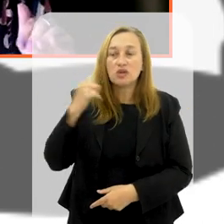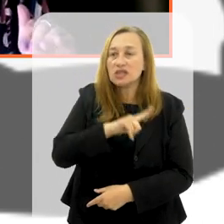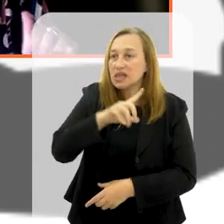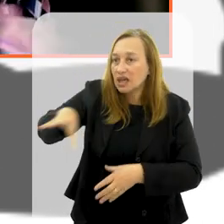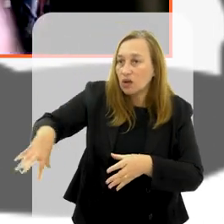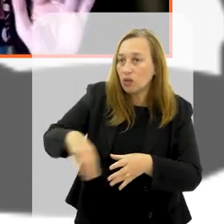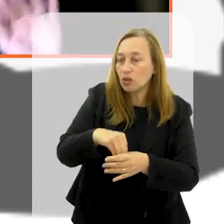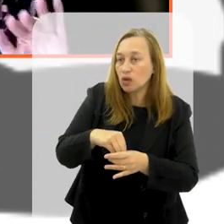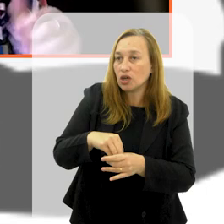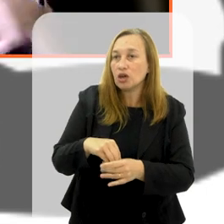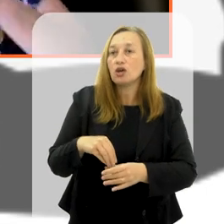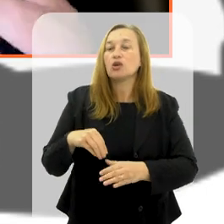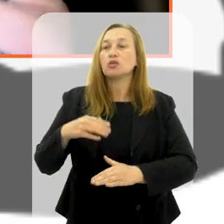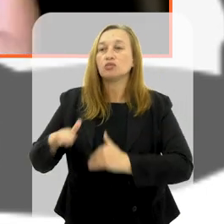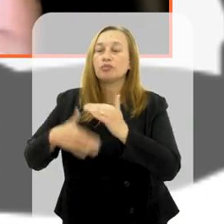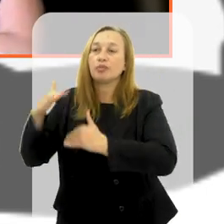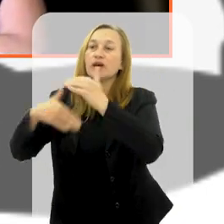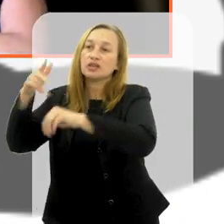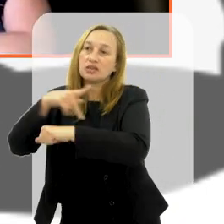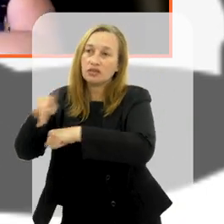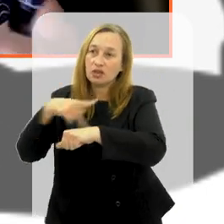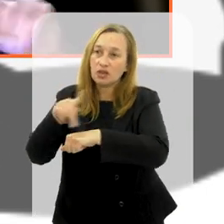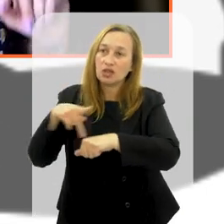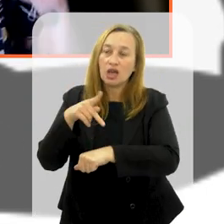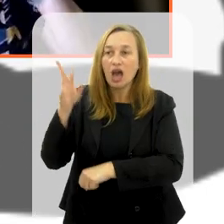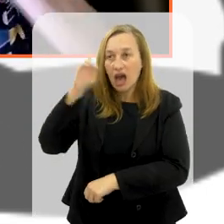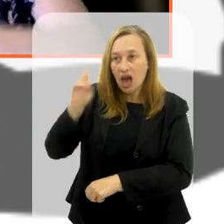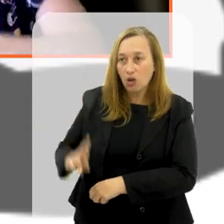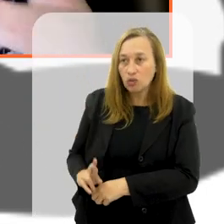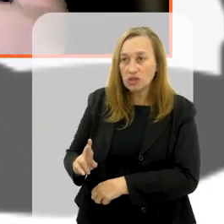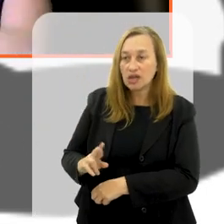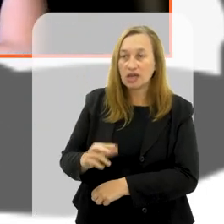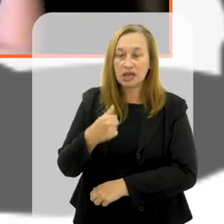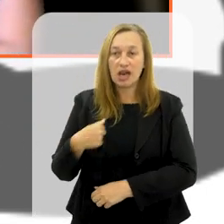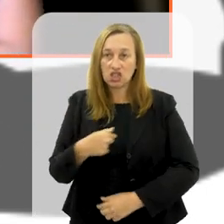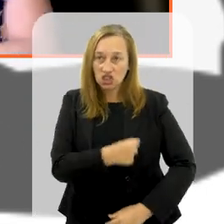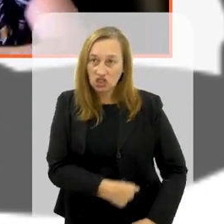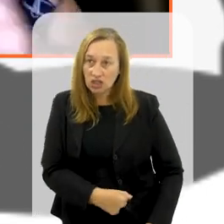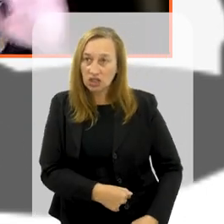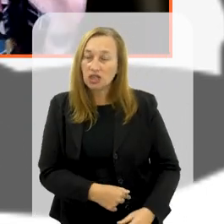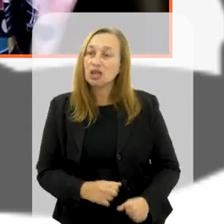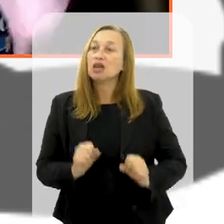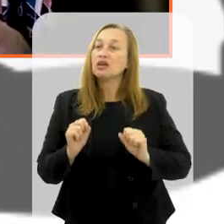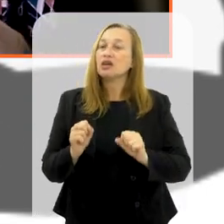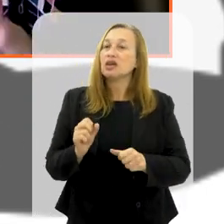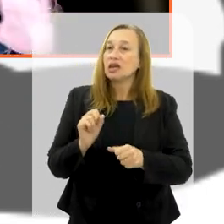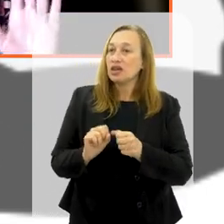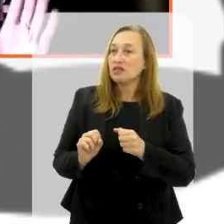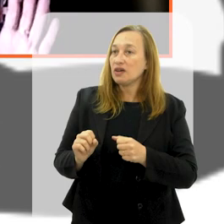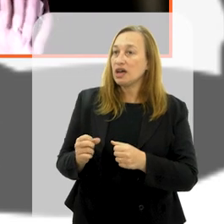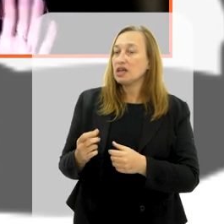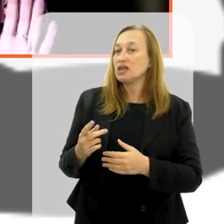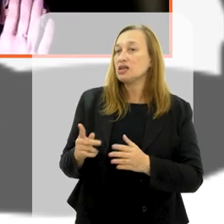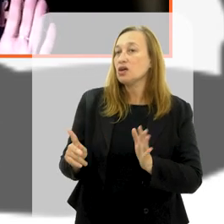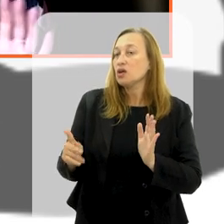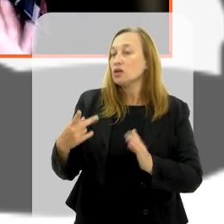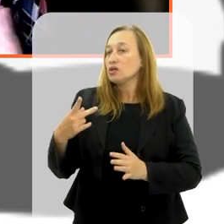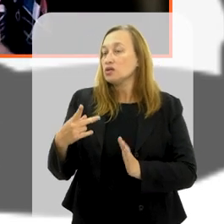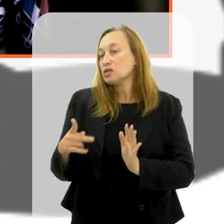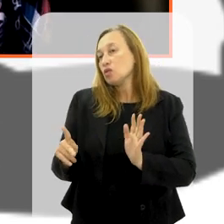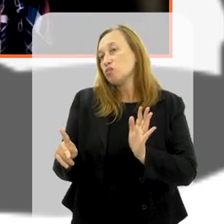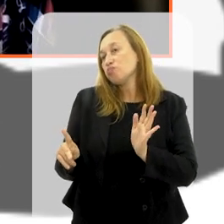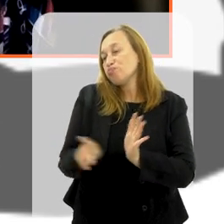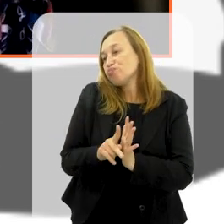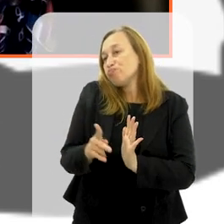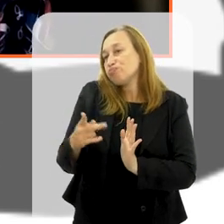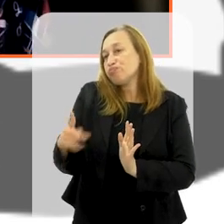Quando eles conseguem excluir os países de desenvolvimento, a Rússia e China da mesa, eles fazem o seu jogo próprio,